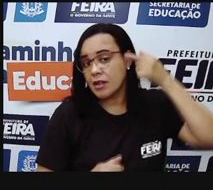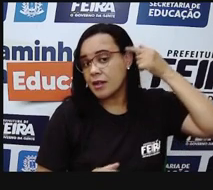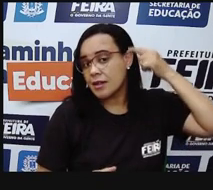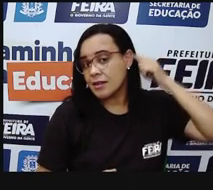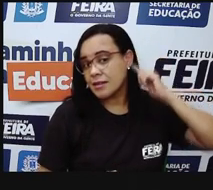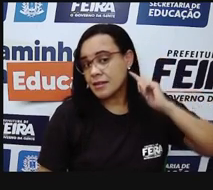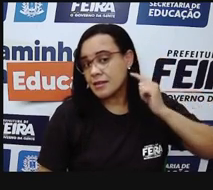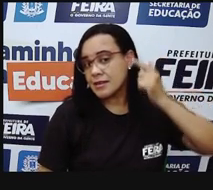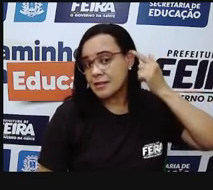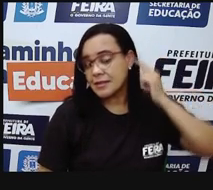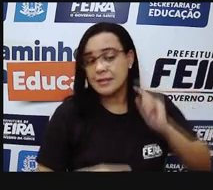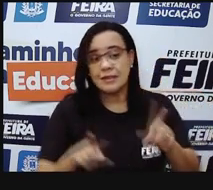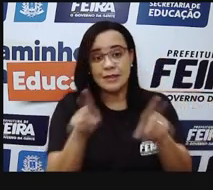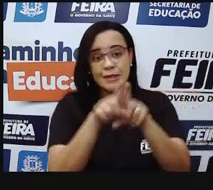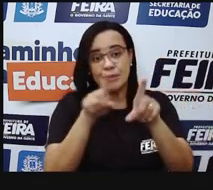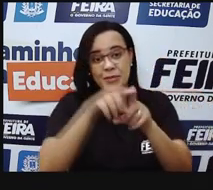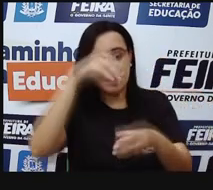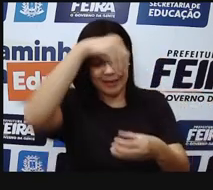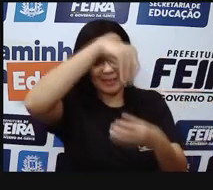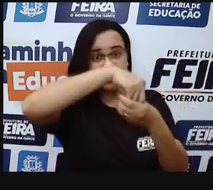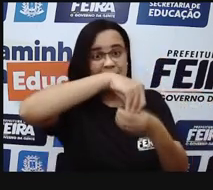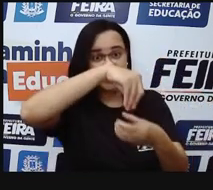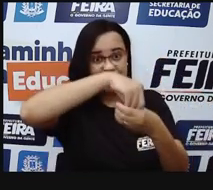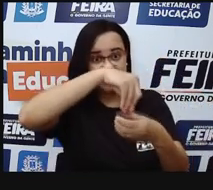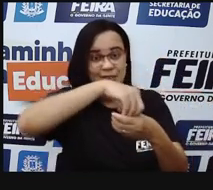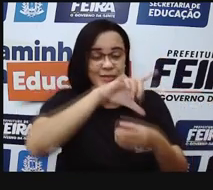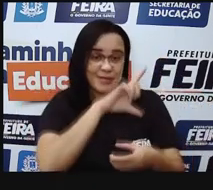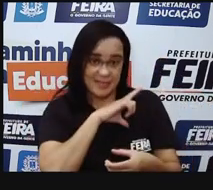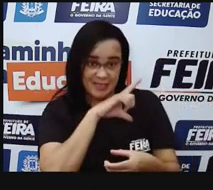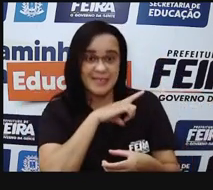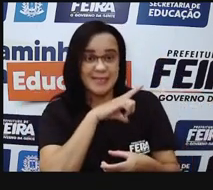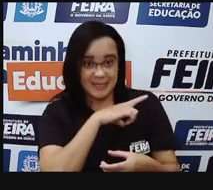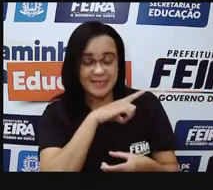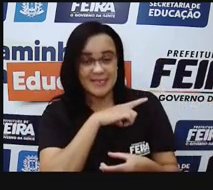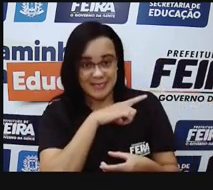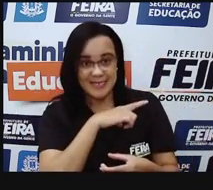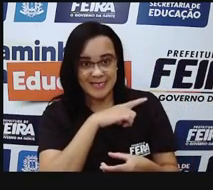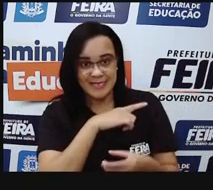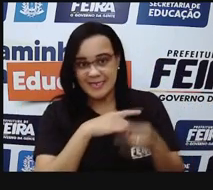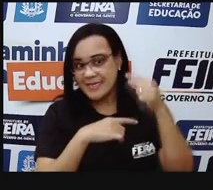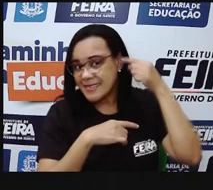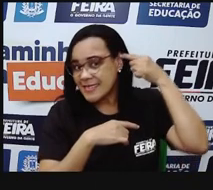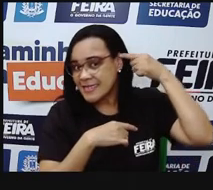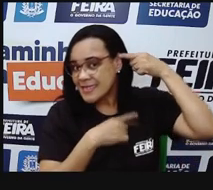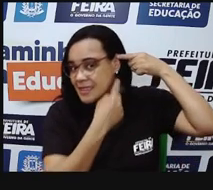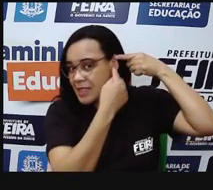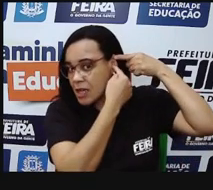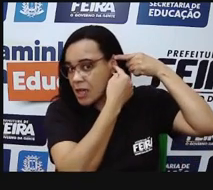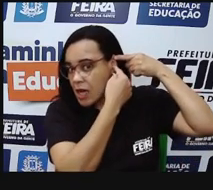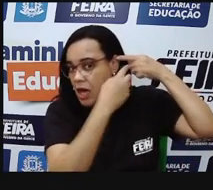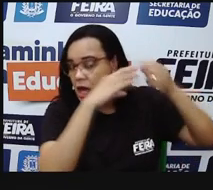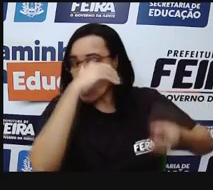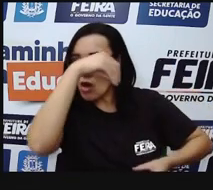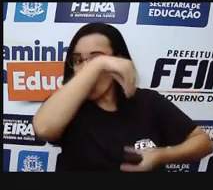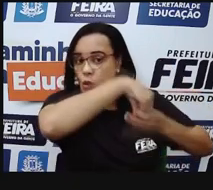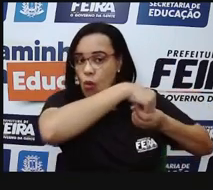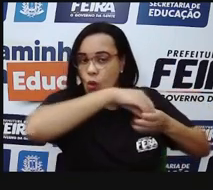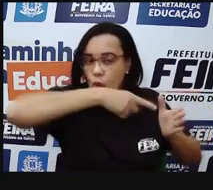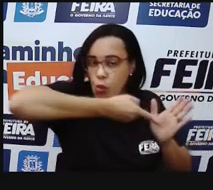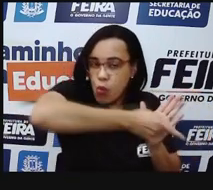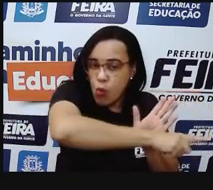ouvido interno que já está dentro mesmo, bem dentro do nosso